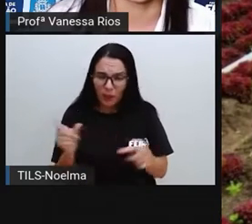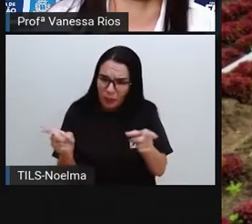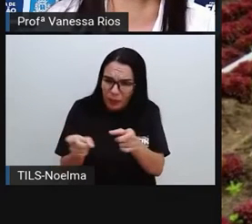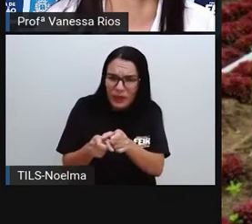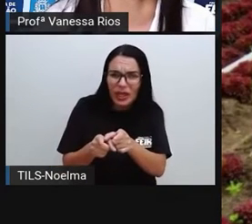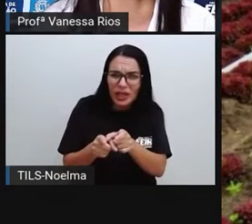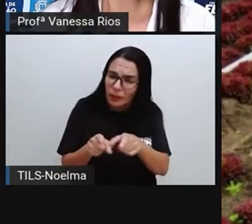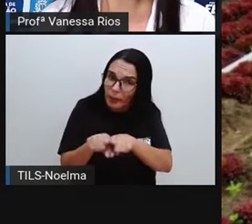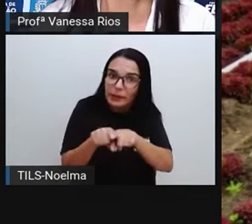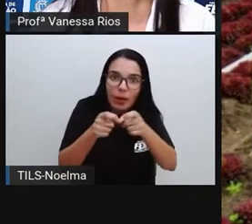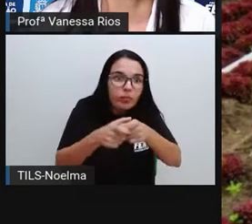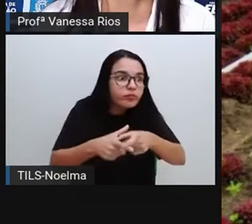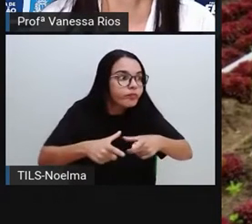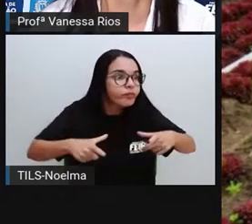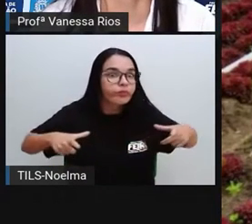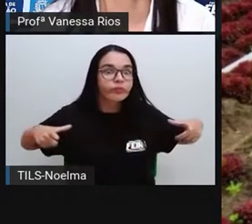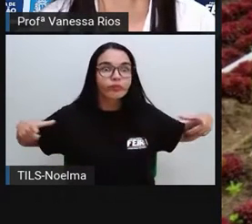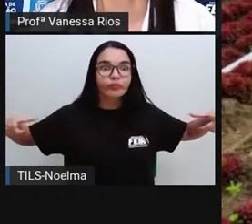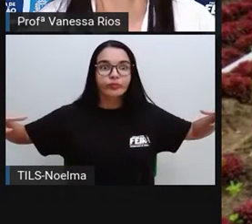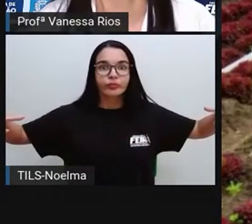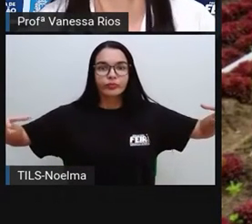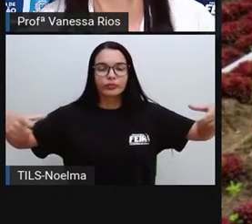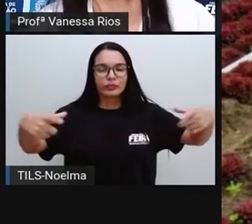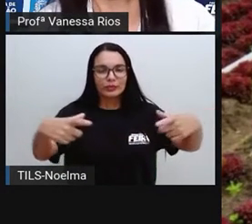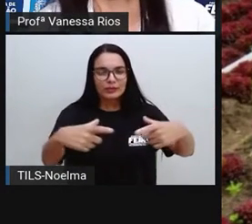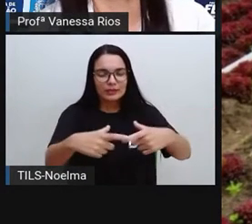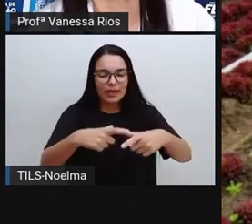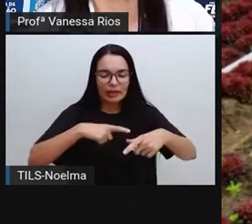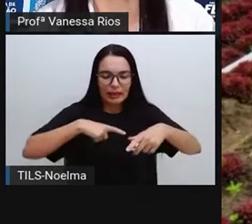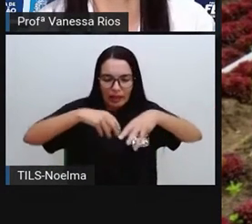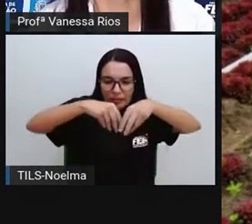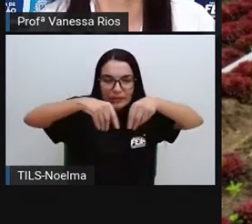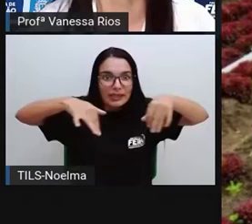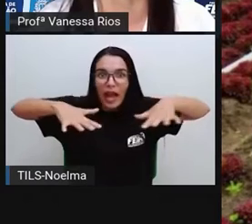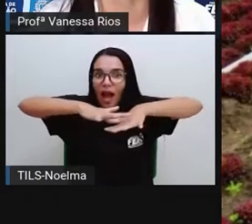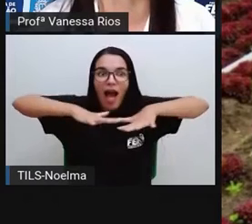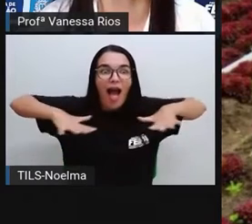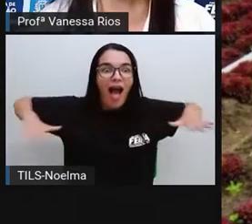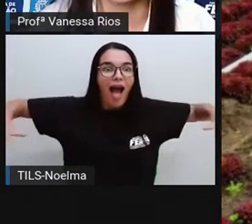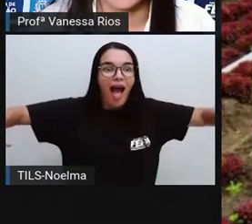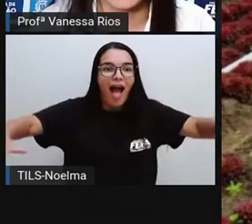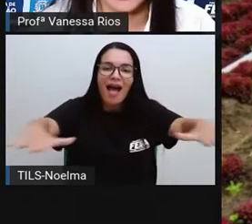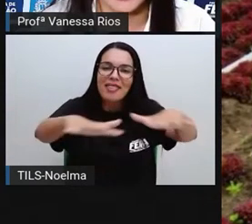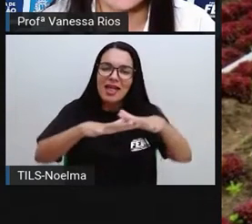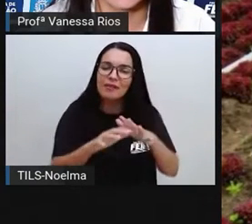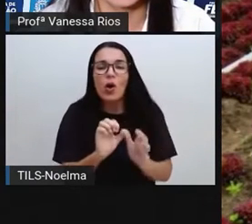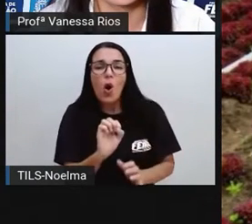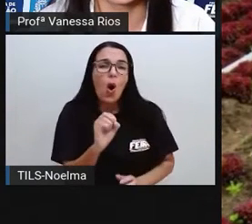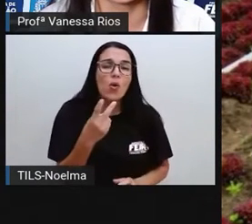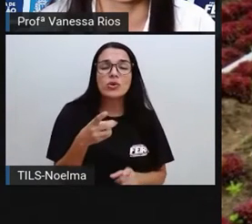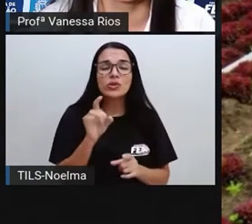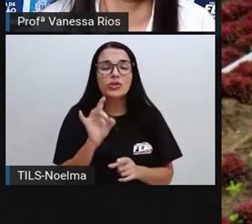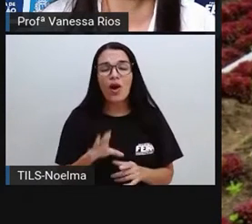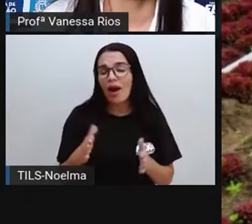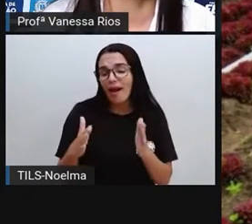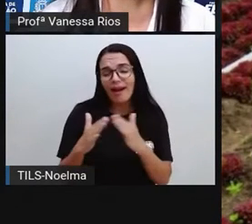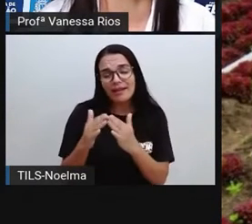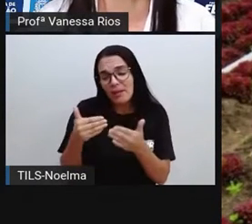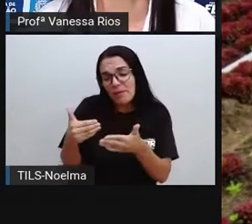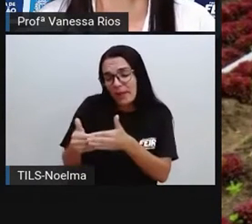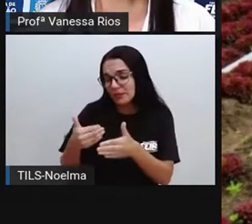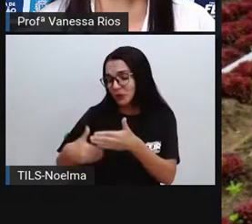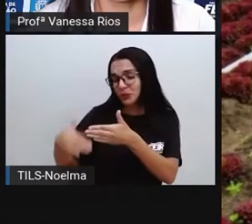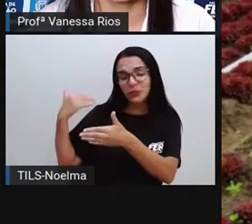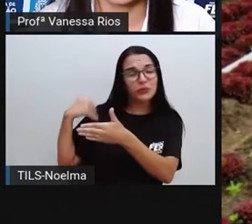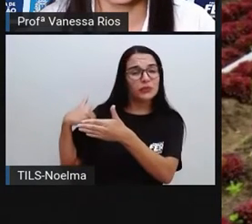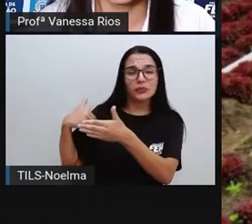escala, não é? Em ocupando terrenos enormes, às vezes ocupando o próprio quintal da casa das pessoas. Mas é uma